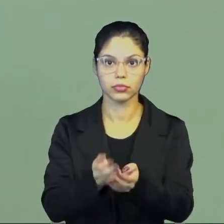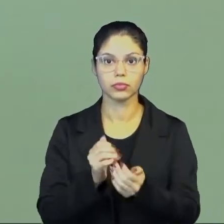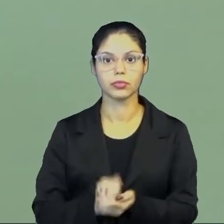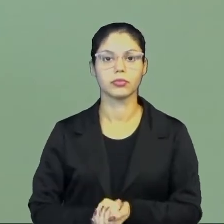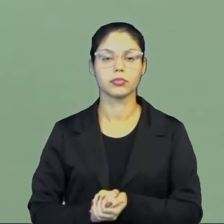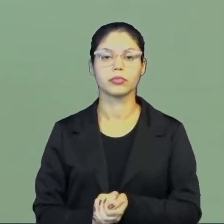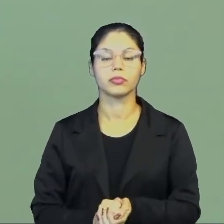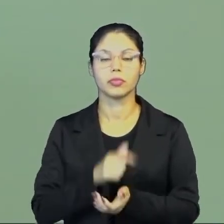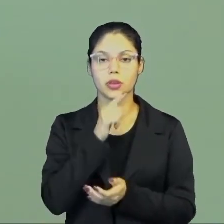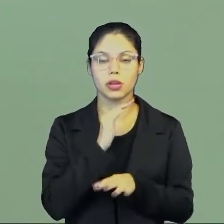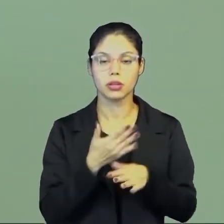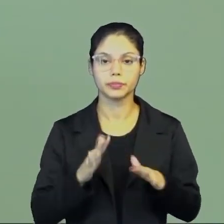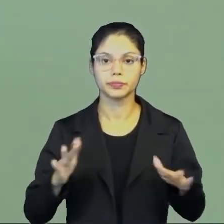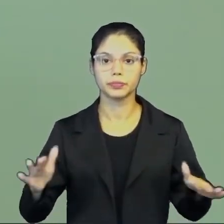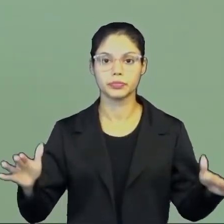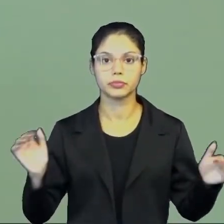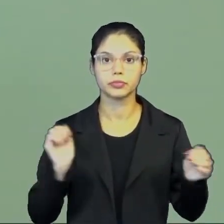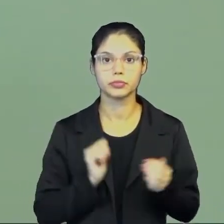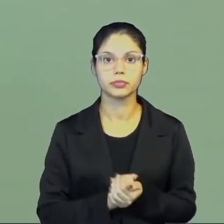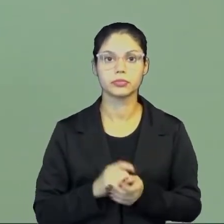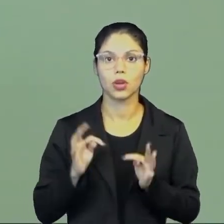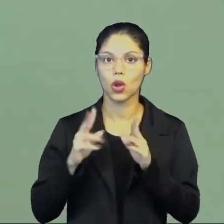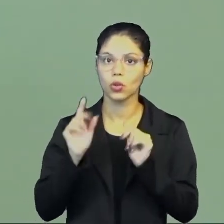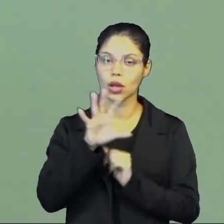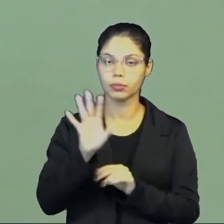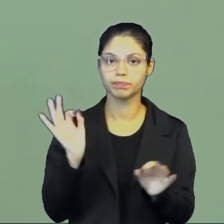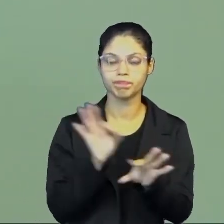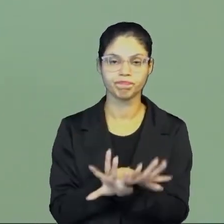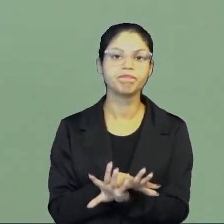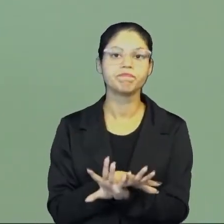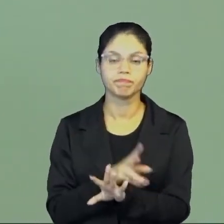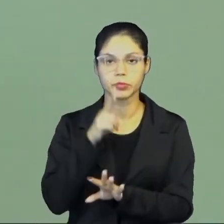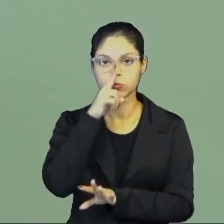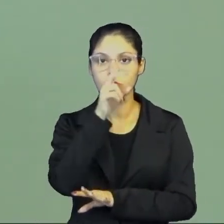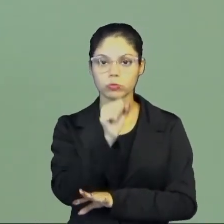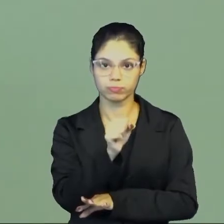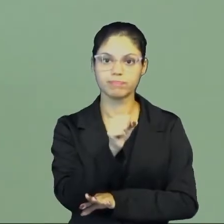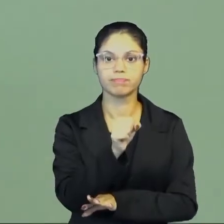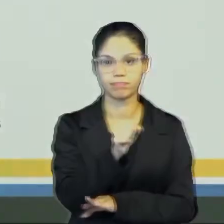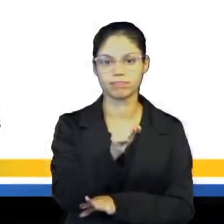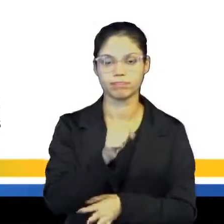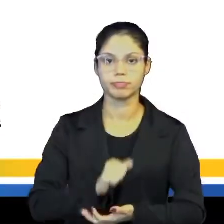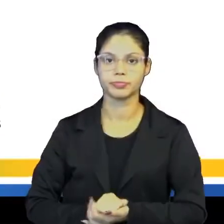expansões marítimas. E tudo isso acaba tornando o estado muito forte.